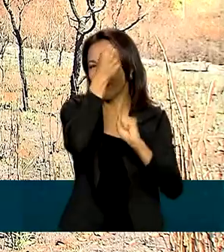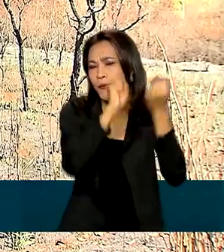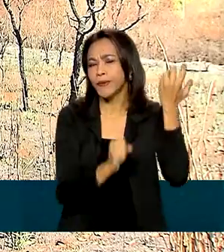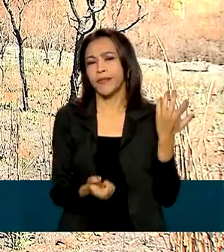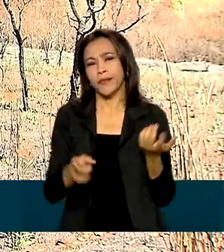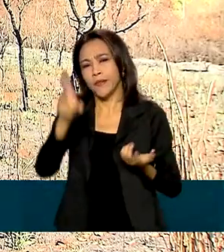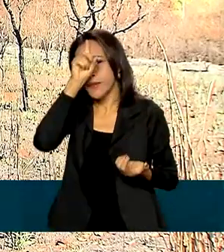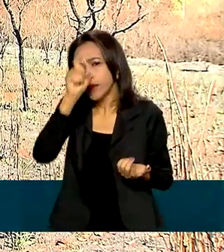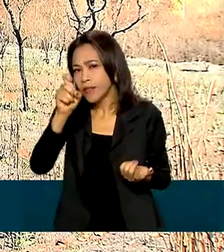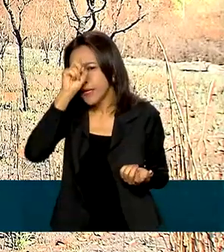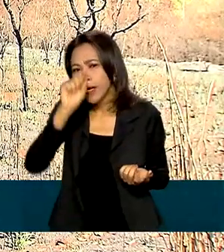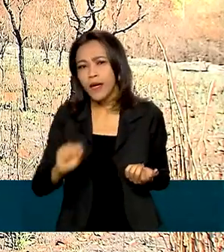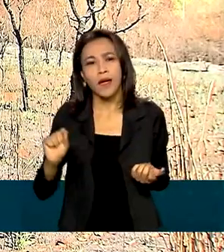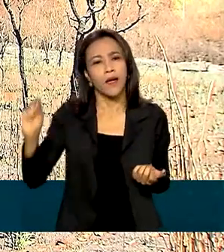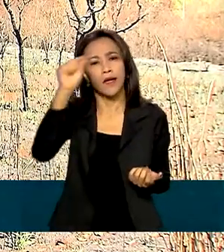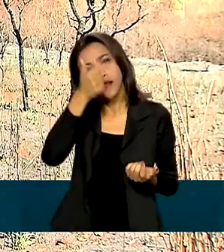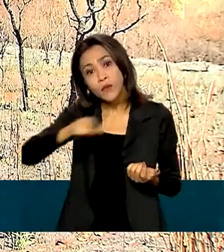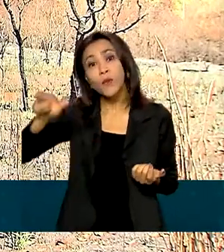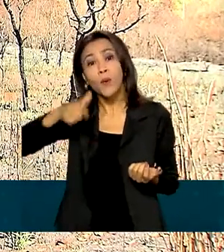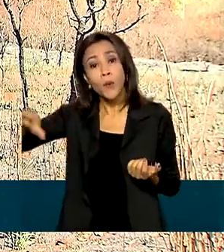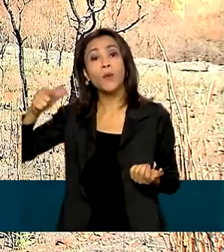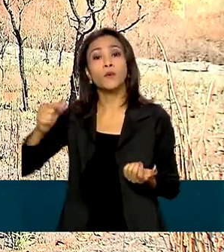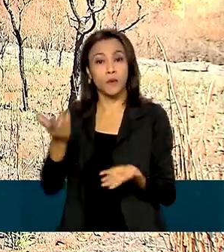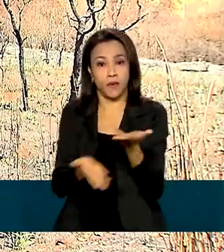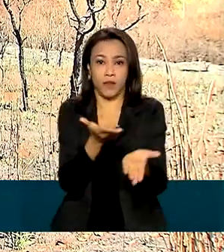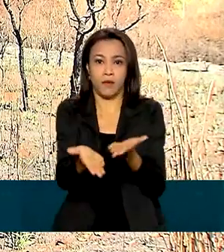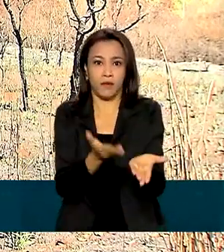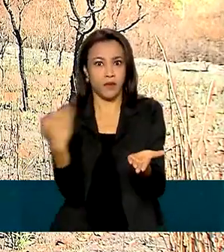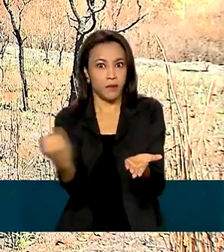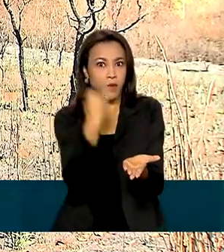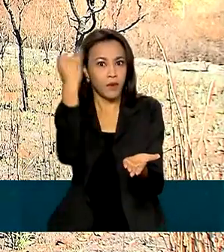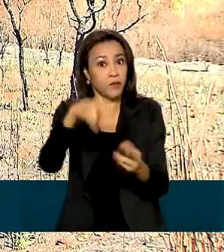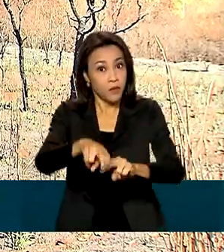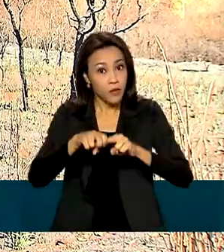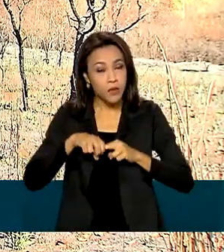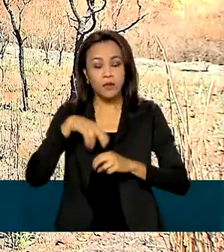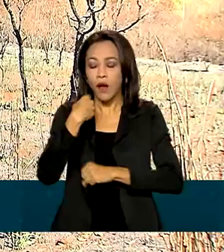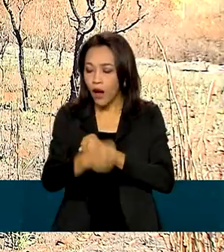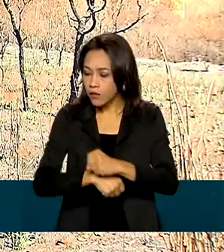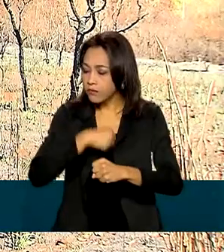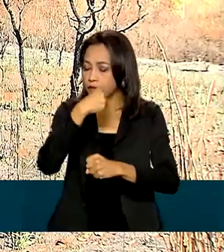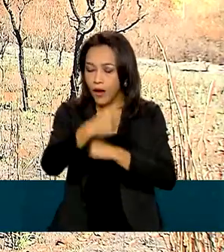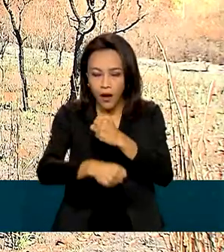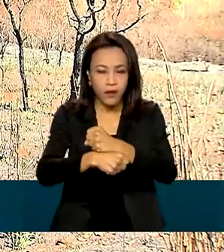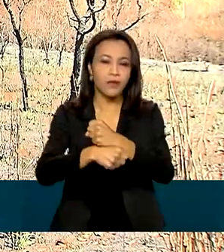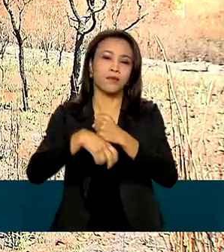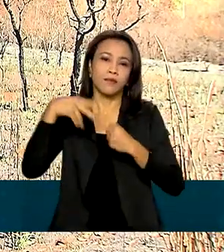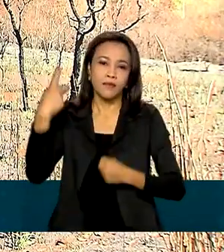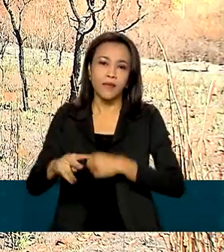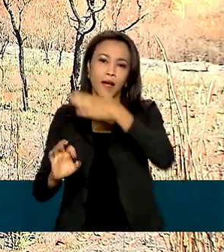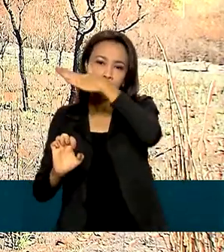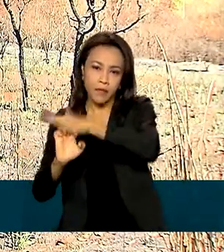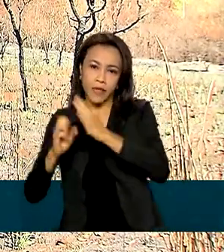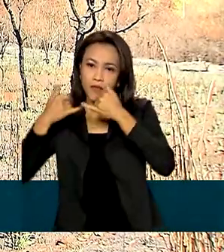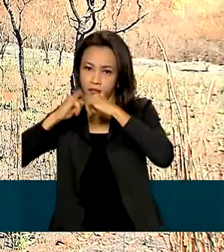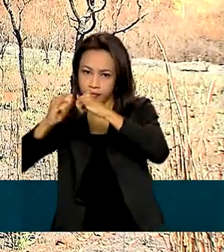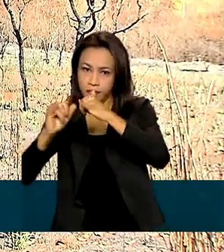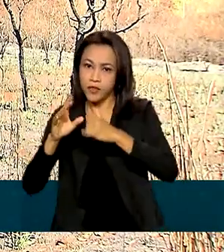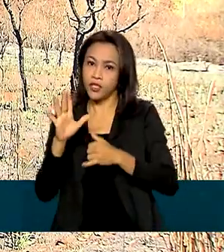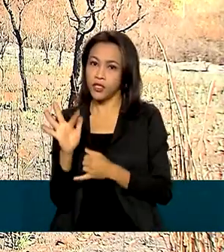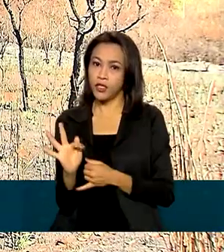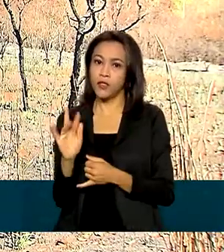hospitais e outros serviços essenciais. Por isso, todos os anos, a empresa Furnas Centrais Elétricas